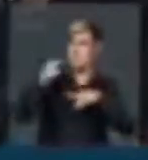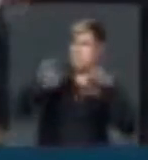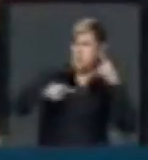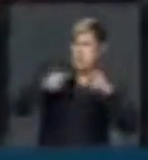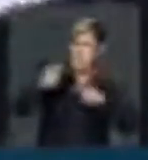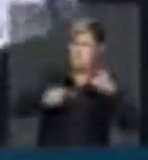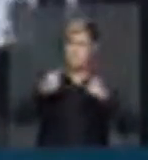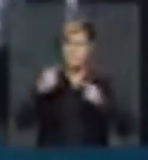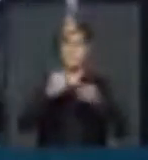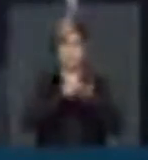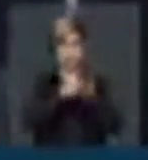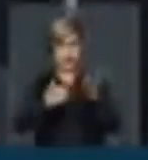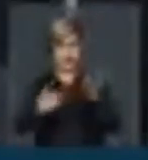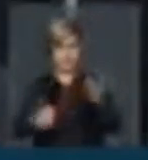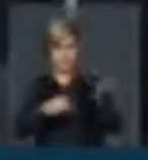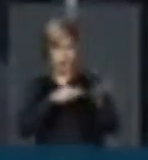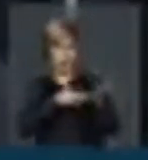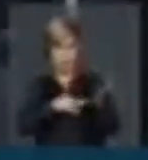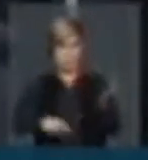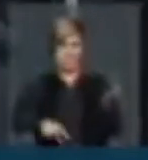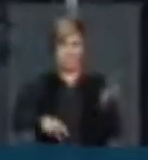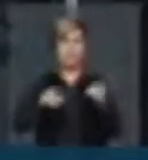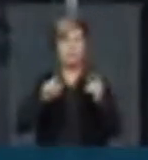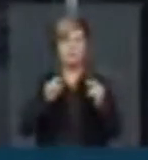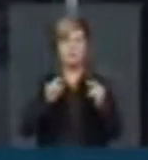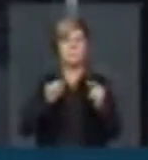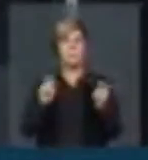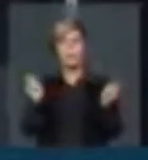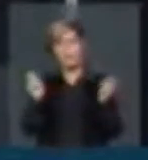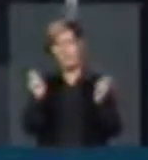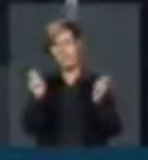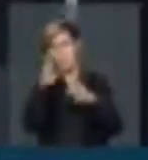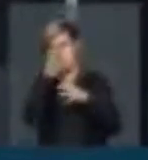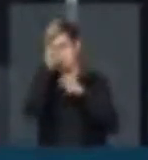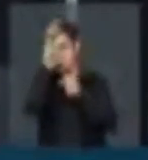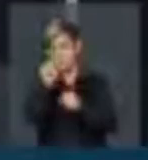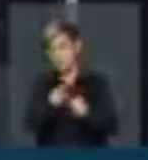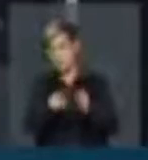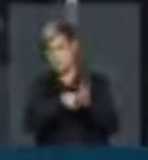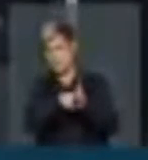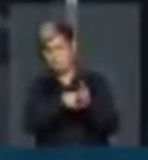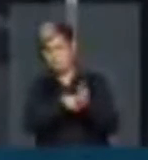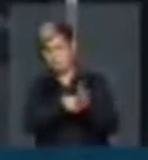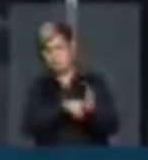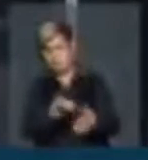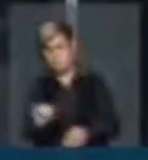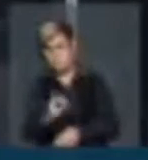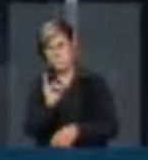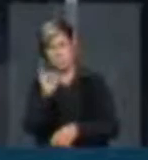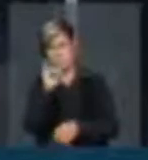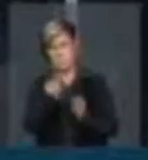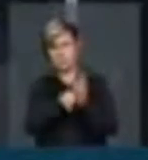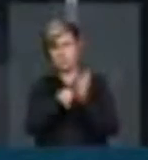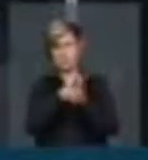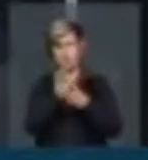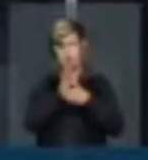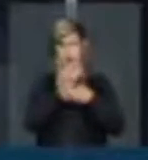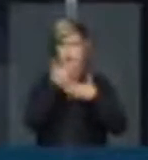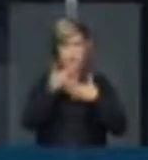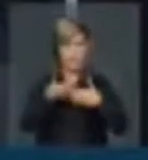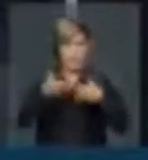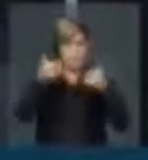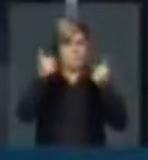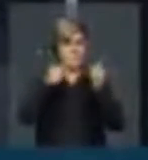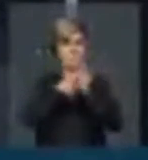retirar do Ministério Público o poder de fazer as investigações que entender necessárias ao aperfeiçoamento do seu